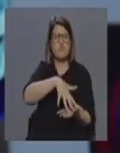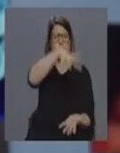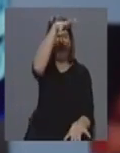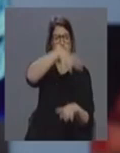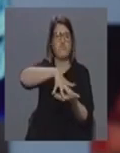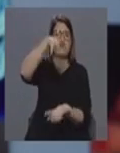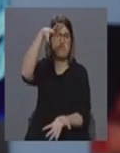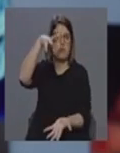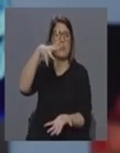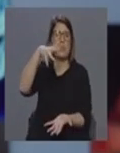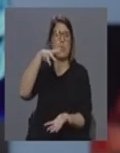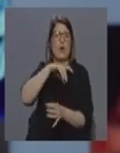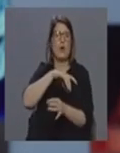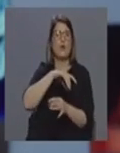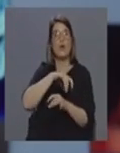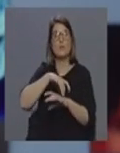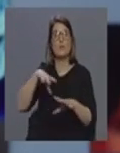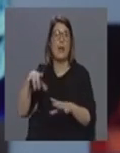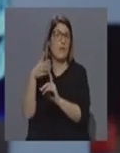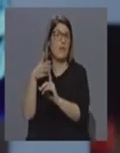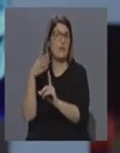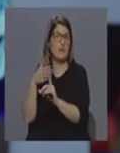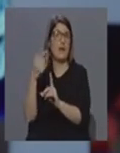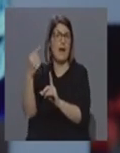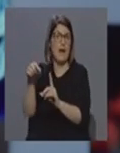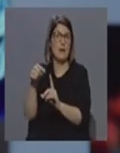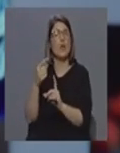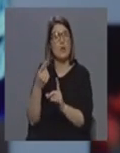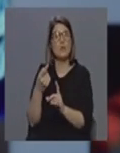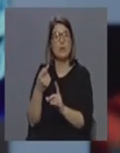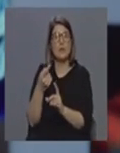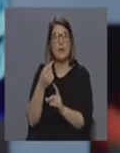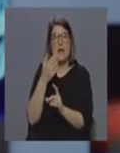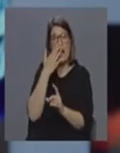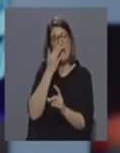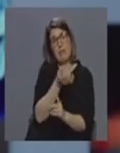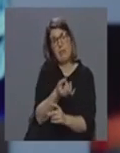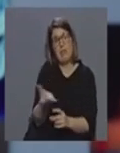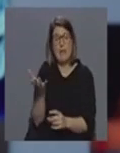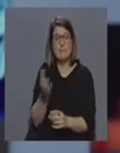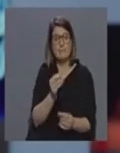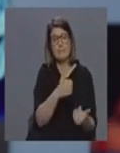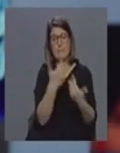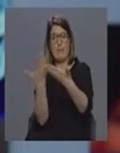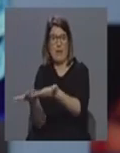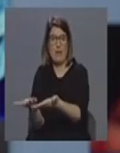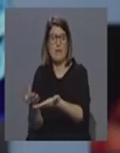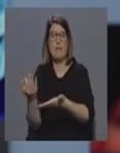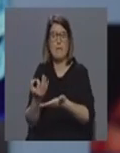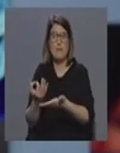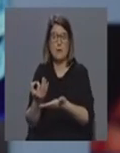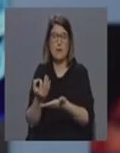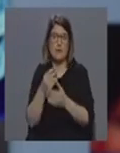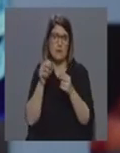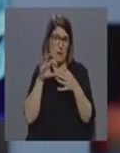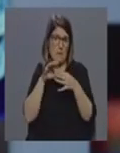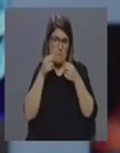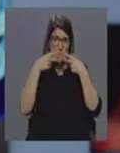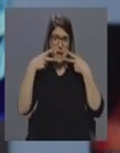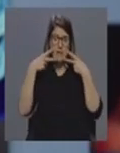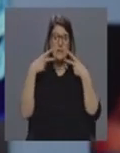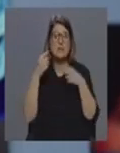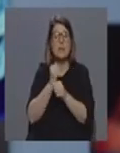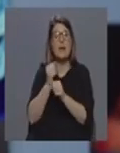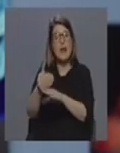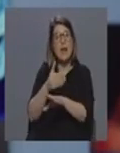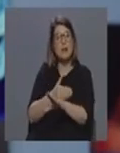do que o hospital e sabendo que era o hospital de referência fizeram digamos assim a sua cedência também dessas máscaras e este foi o trabalho prévio